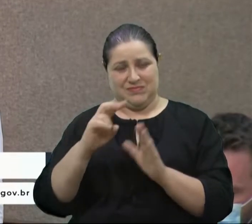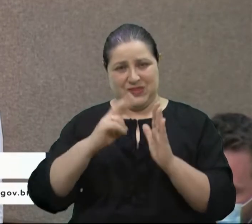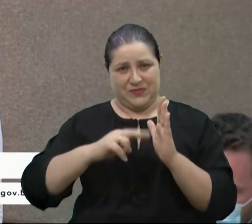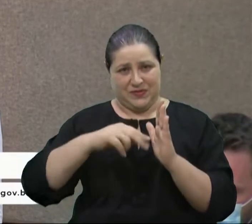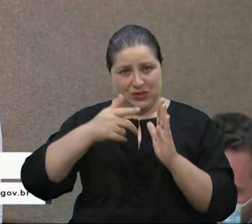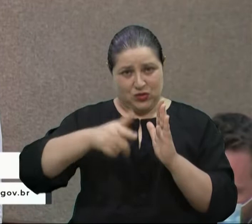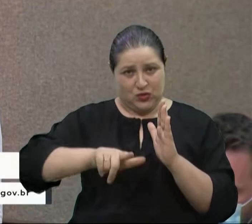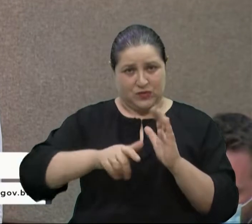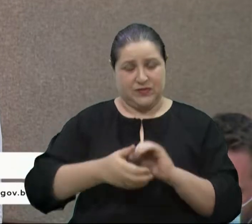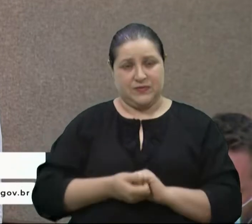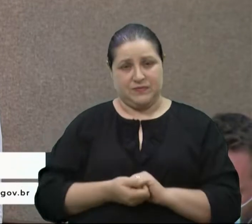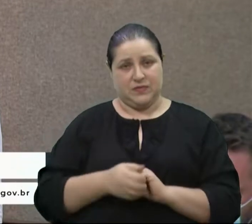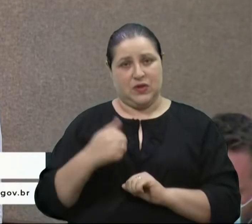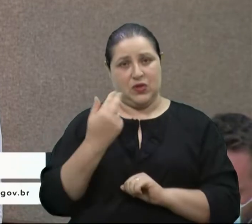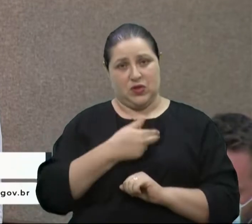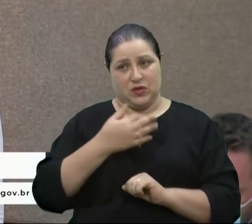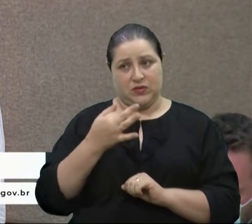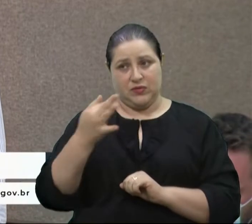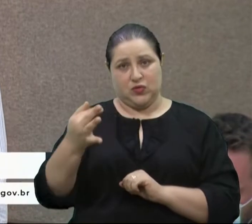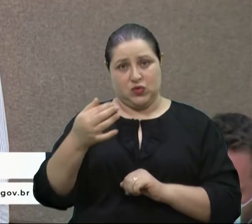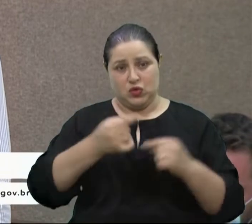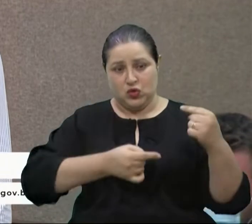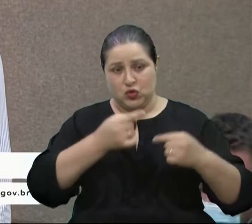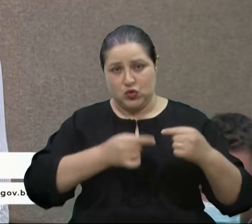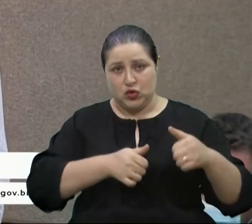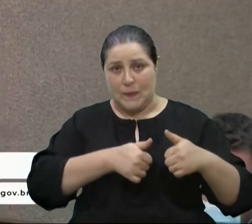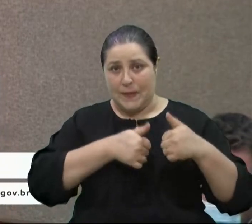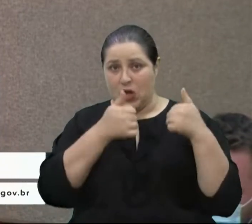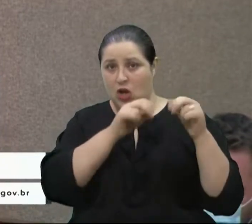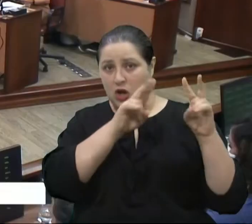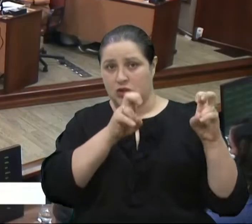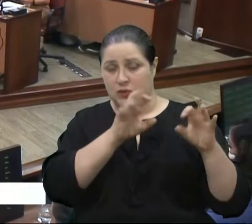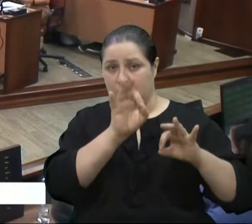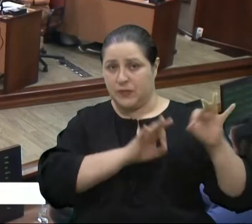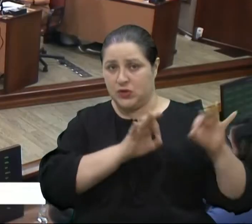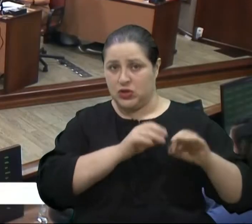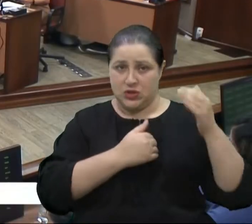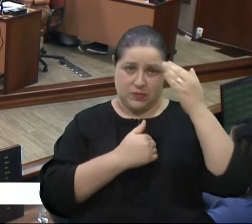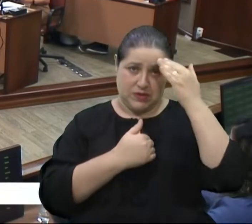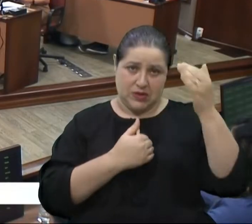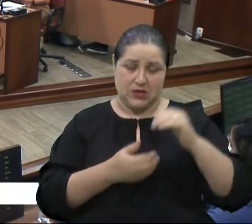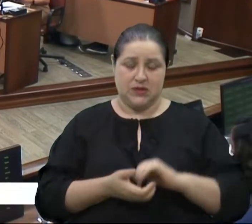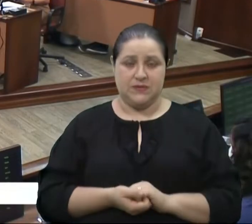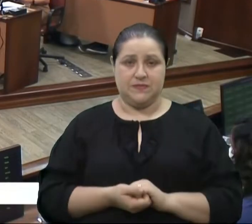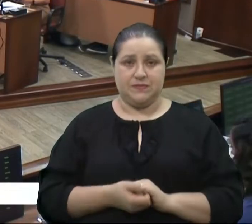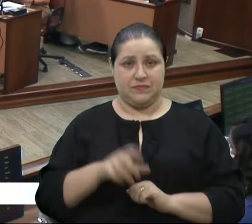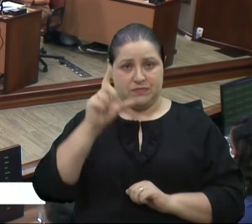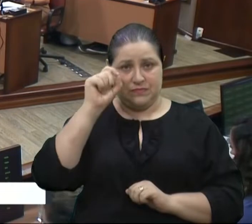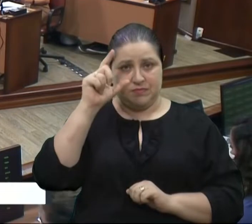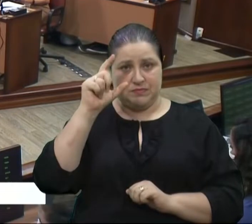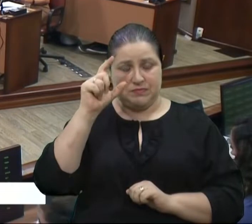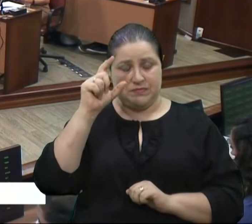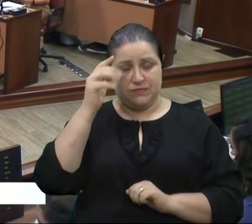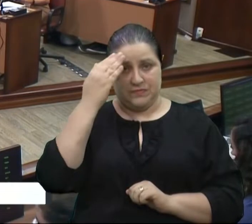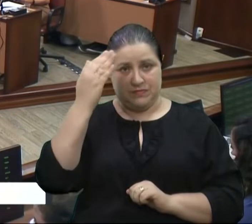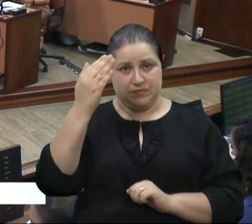possa encaminhar uma discussão melhor sobre o projeto. Obrigado. Obrigada, vereadora Scalco. Em votação,